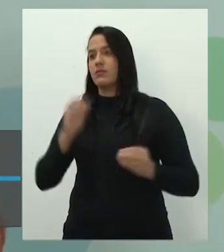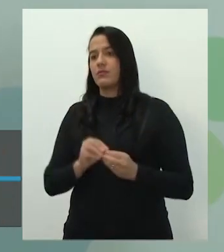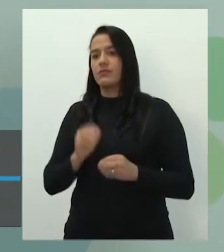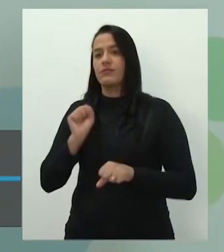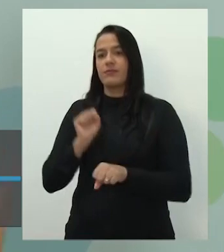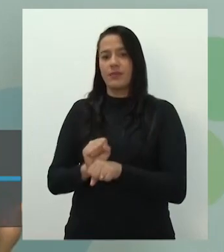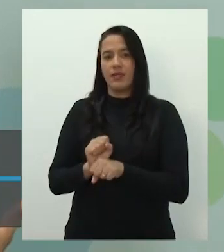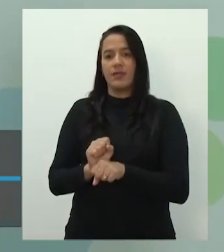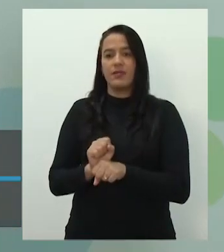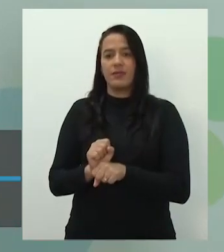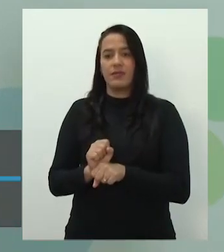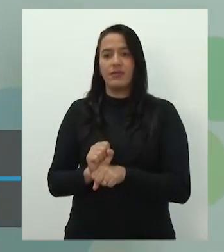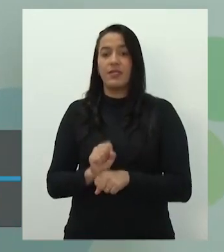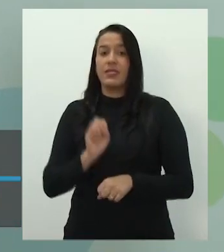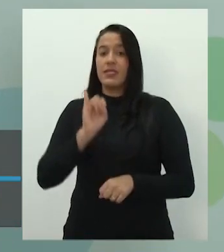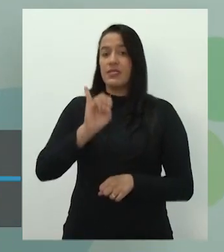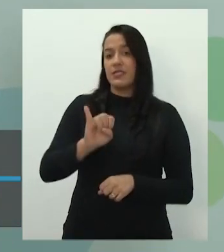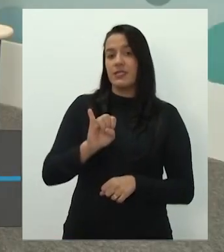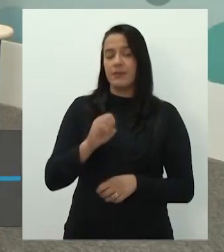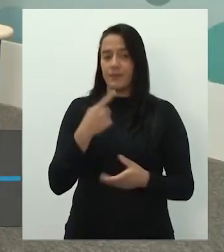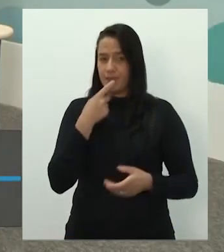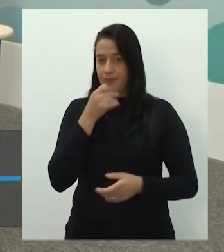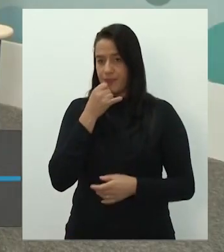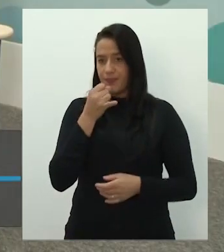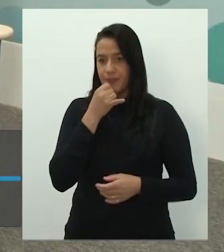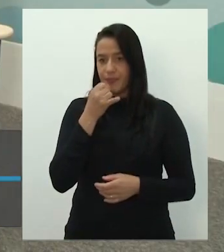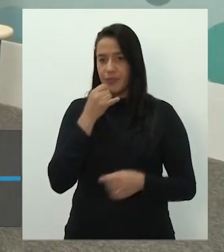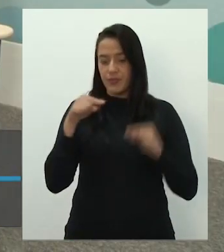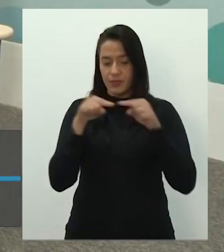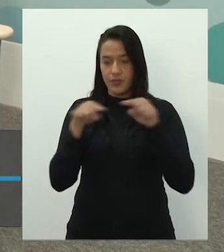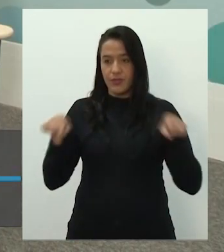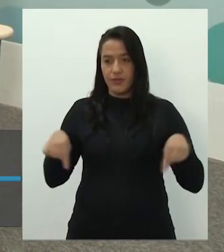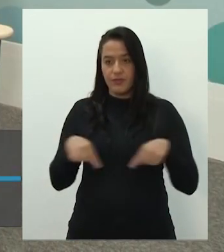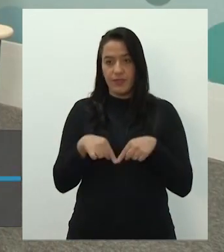estúdio, falando alto e a gente está aqui gravando aula, alguém ia fazer o quê?